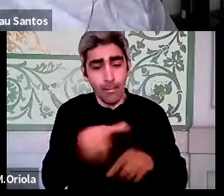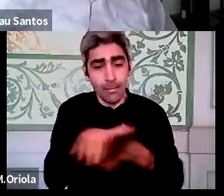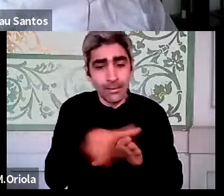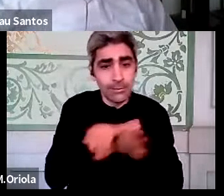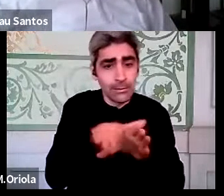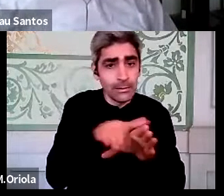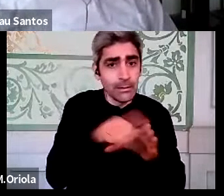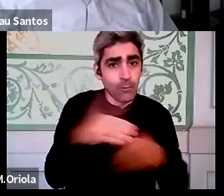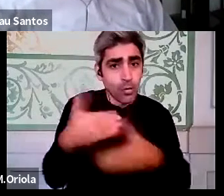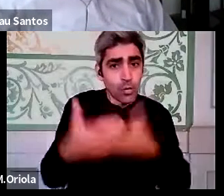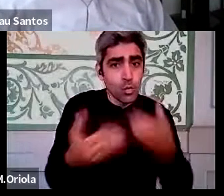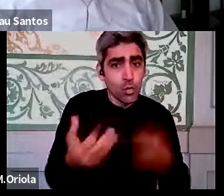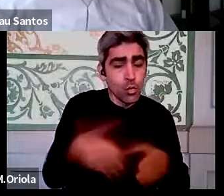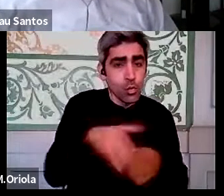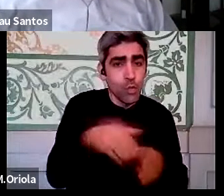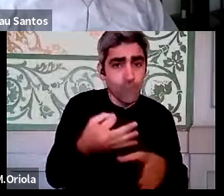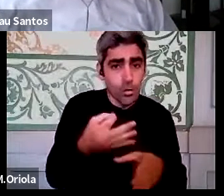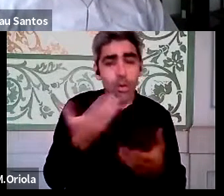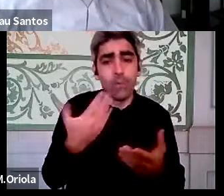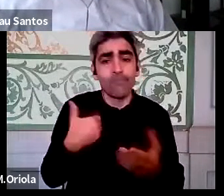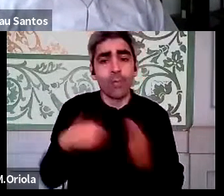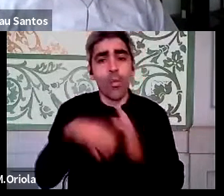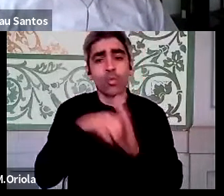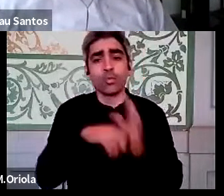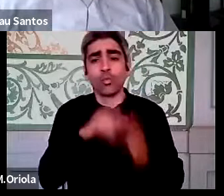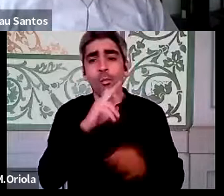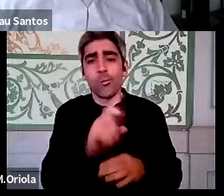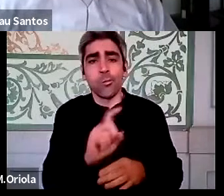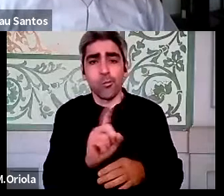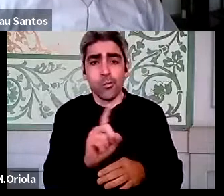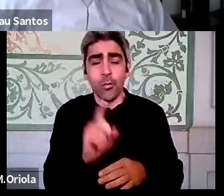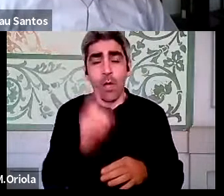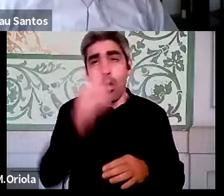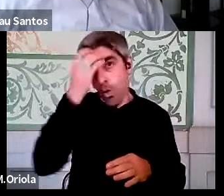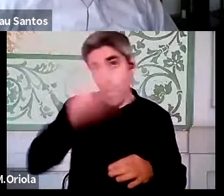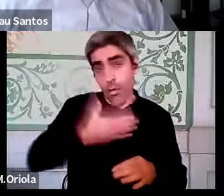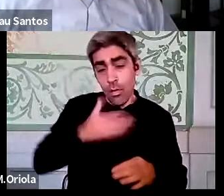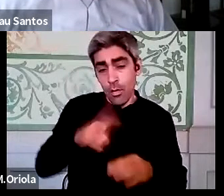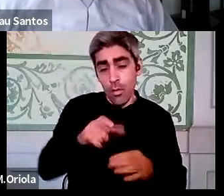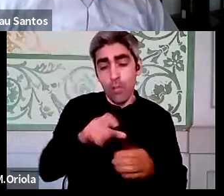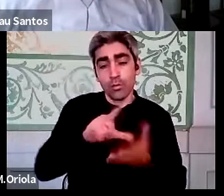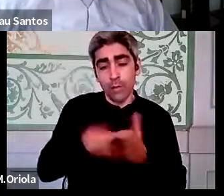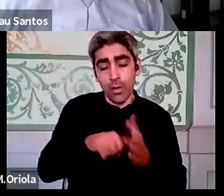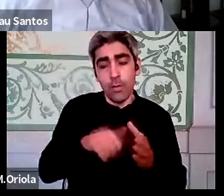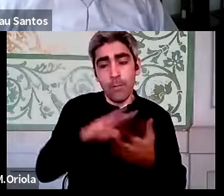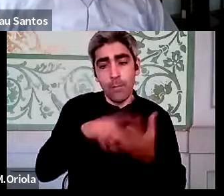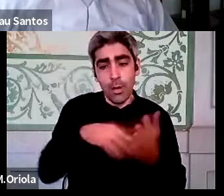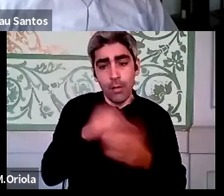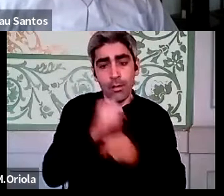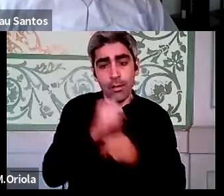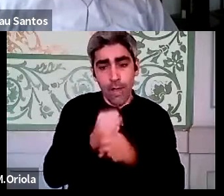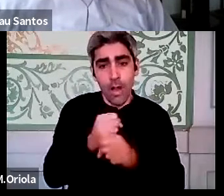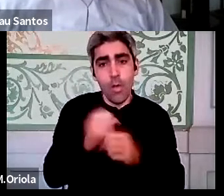enfim, eu não tenho condições de responder a isso, eu penso que este projeto de plano de trabalho colaborativo no qual todos participámos,